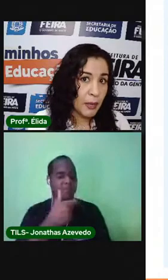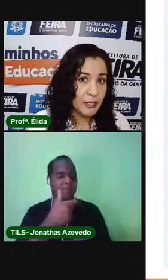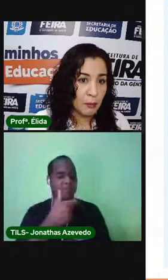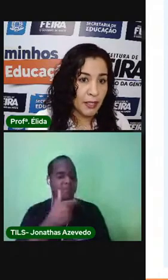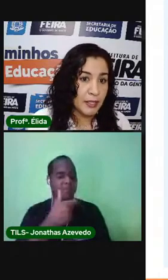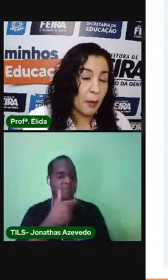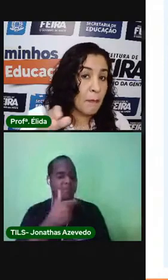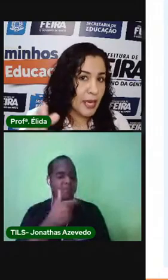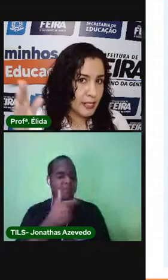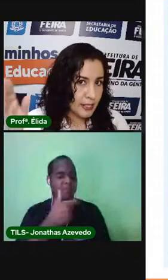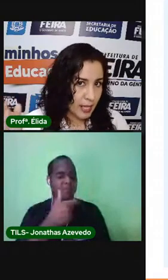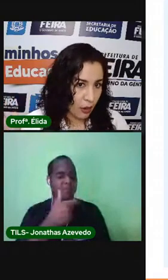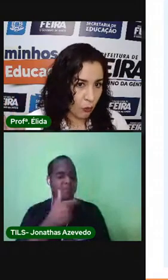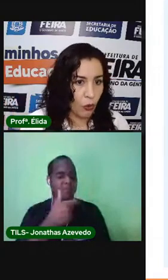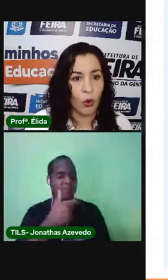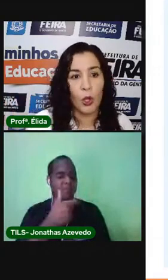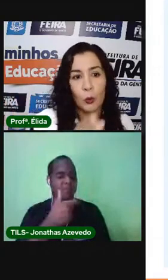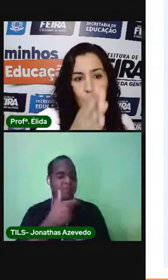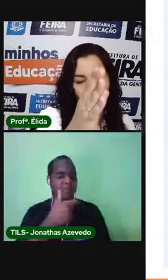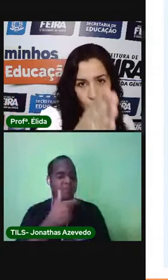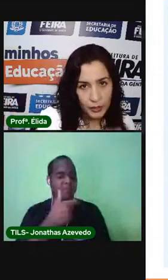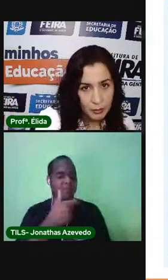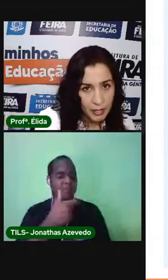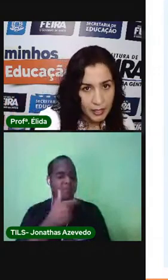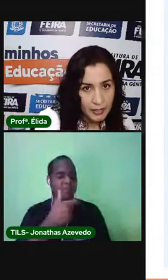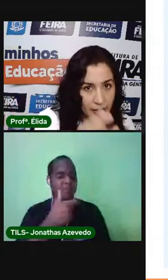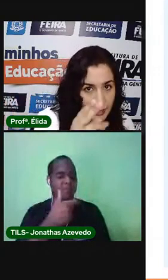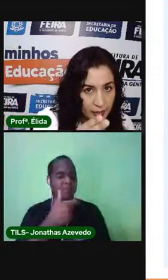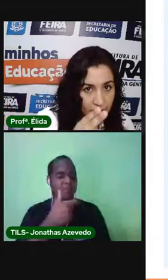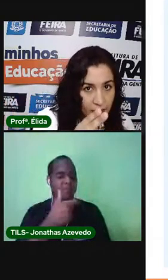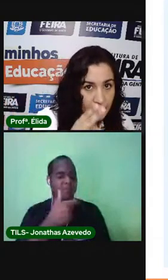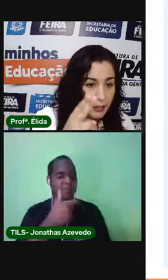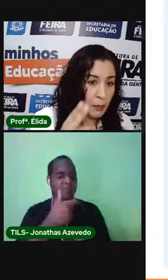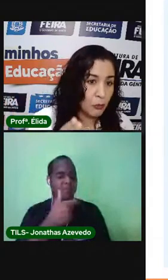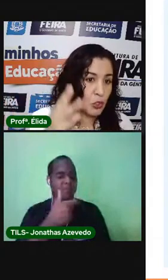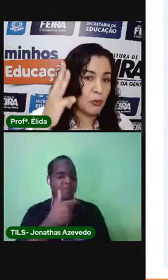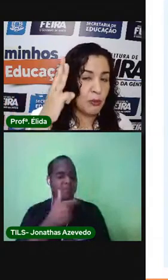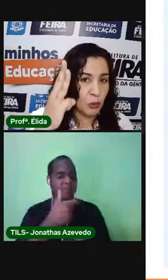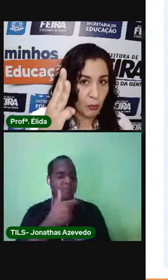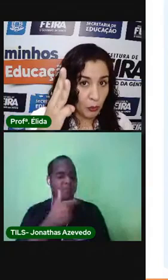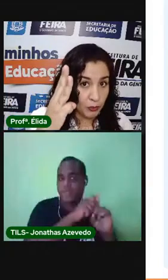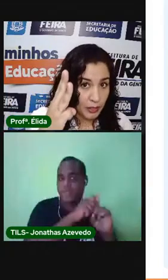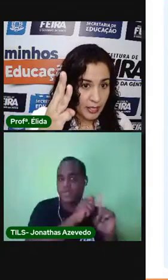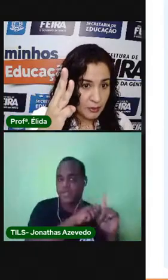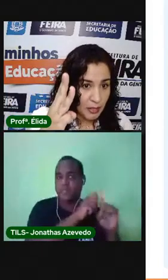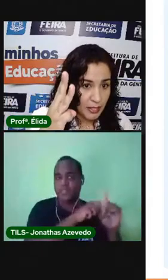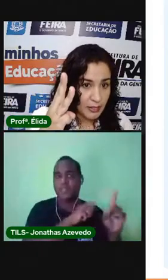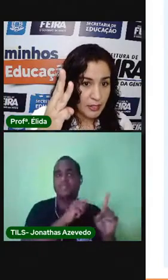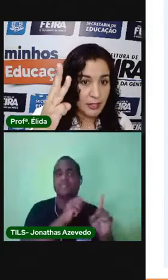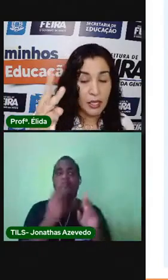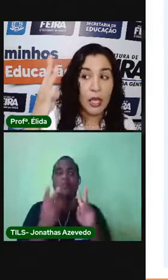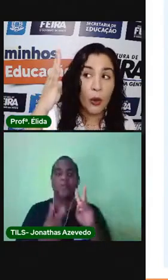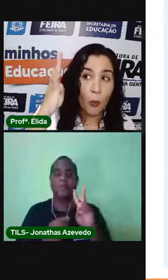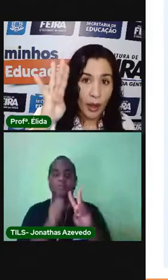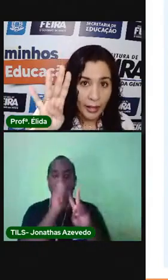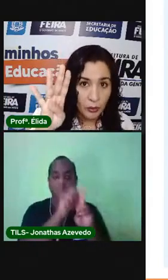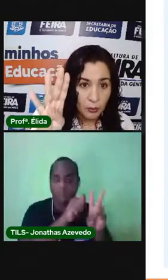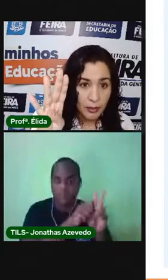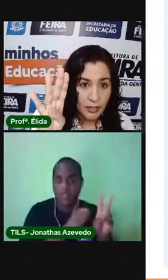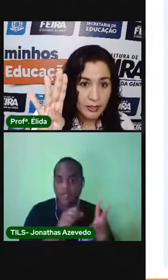aí ele passa para ser mensal. Com dois meses, depois o bebê toma com três meses,